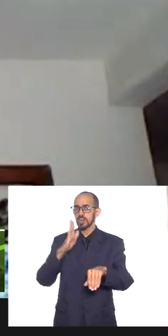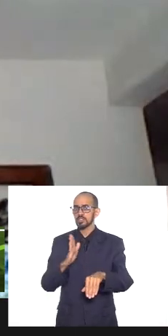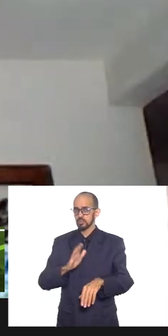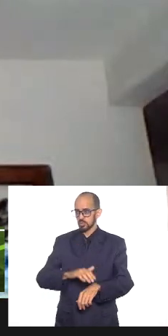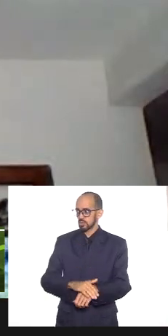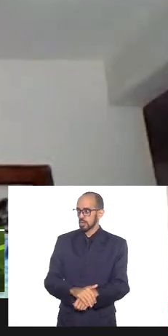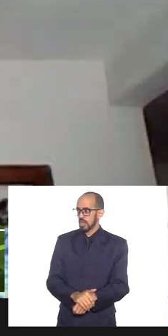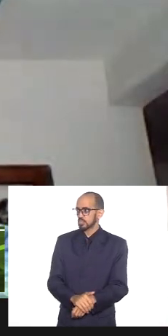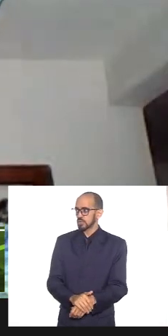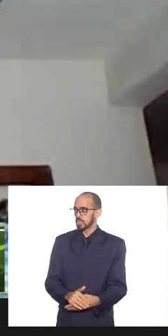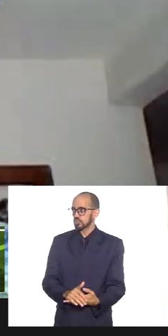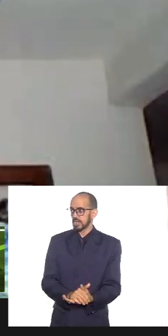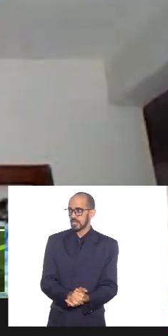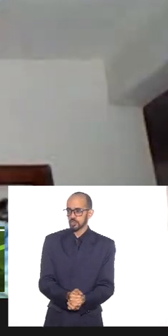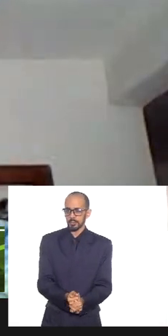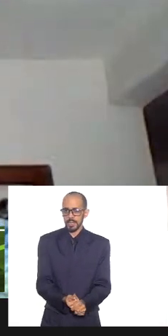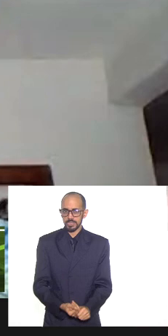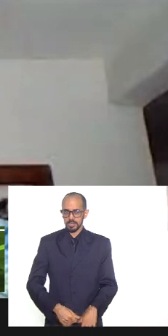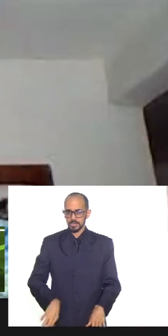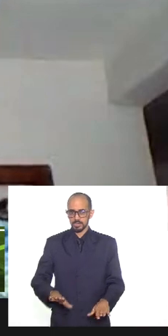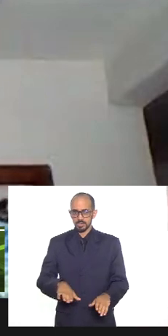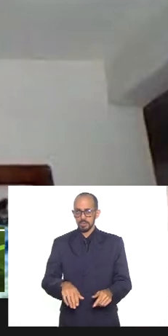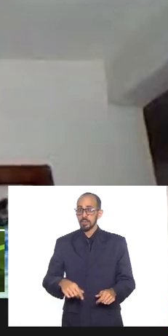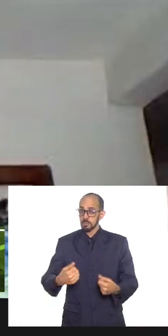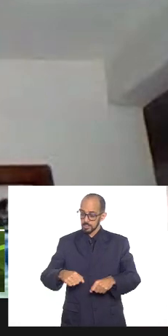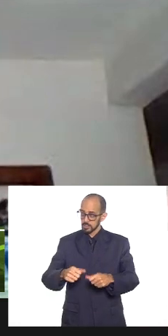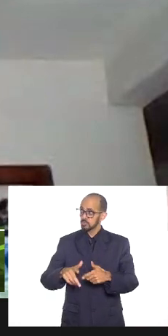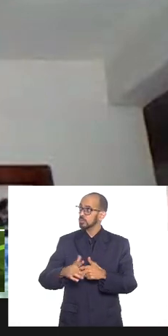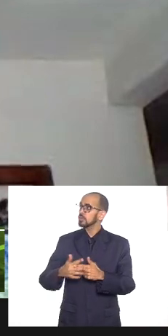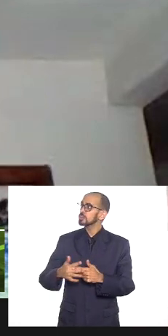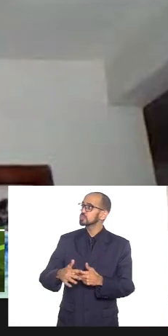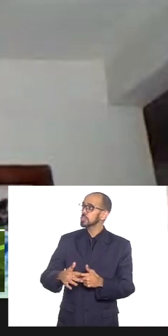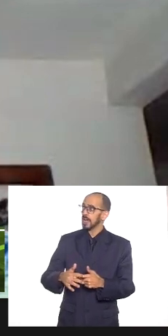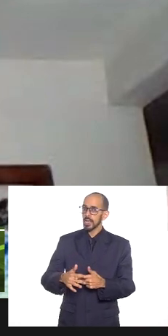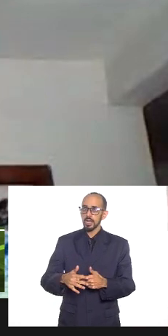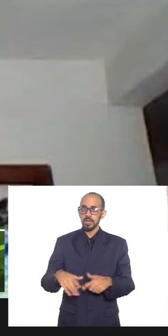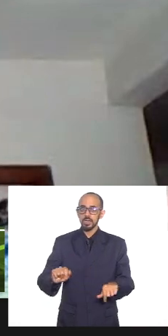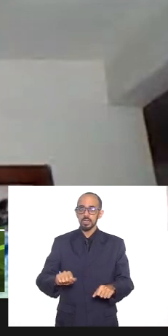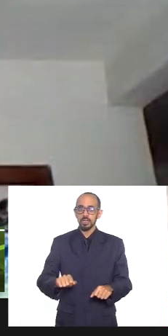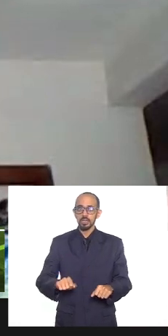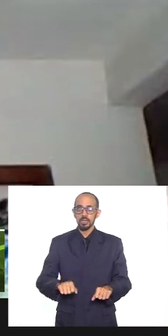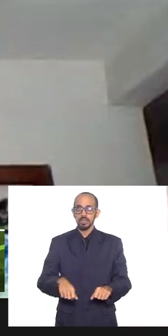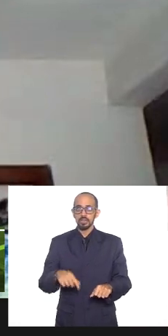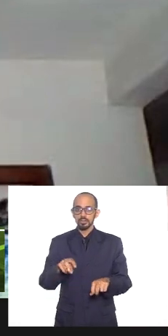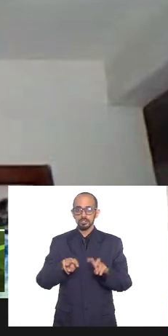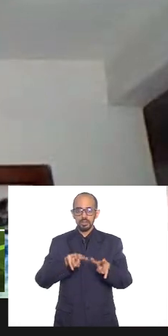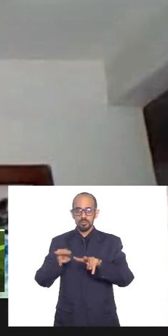há que se ter uma reparação verdadeira há de se ter um olhar